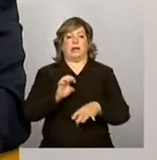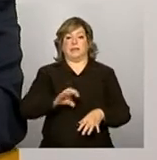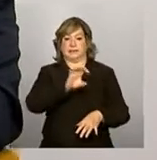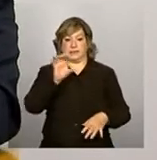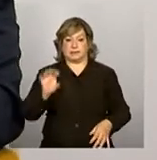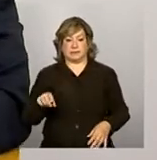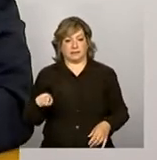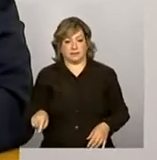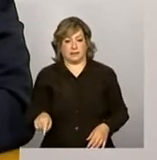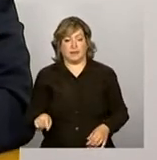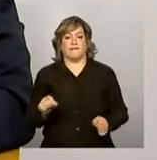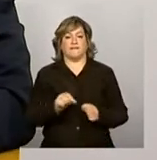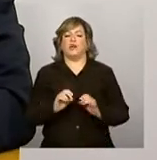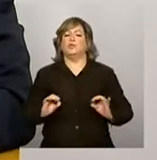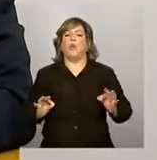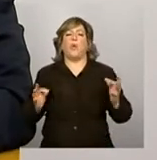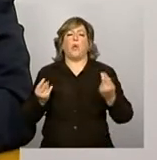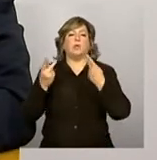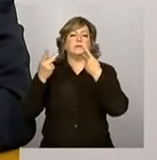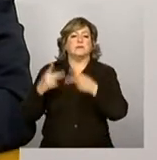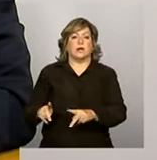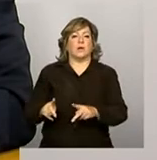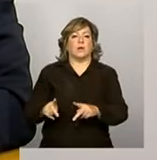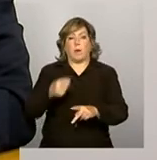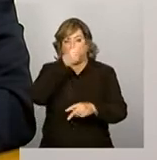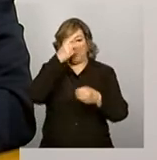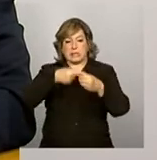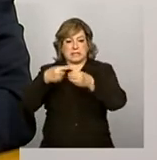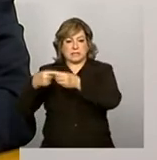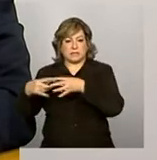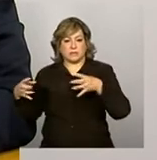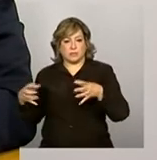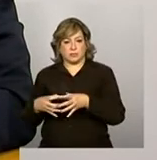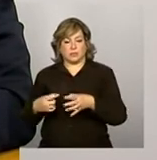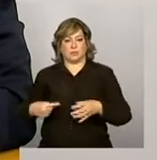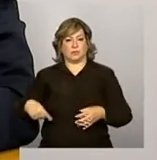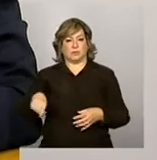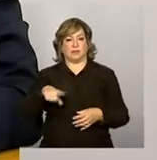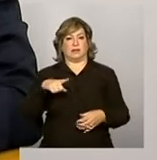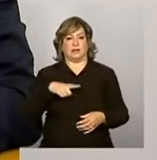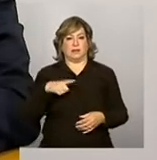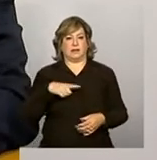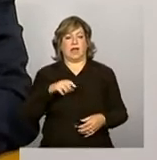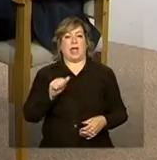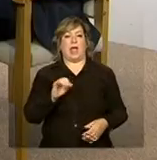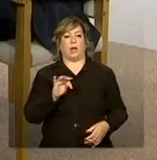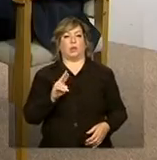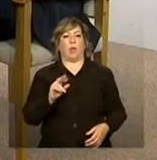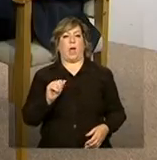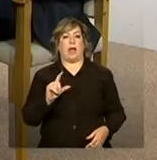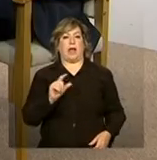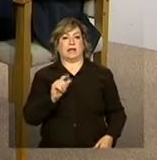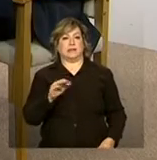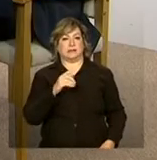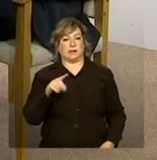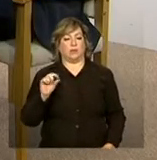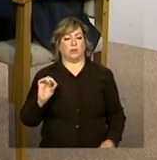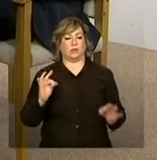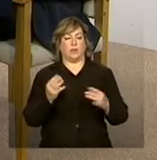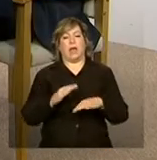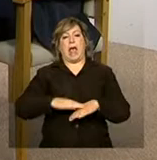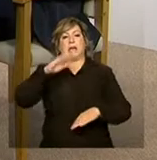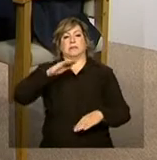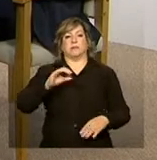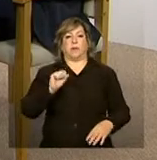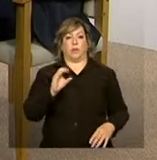todos os seus municípios tenham uma atualização cadastral acima de 80% dos beneficiários,